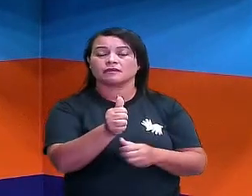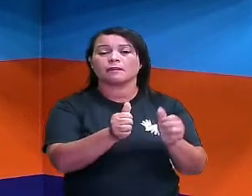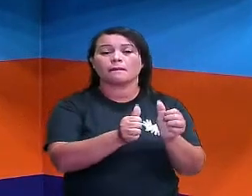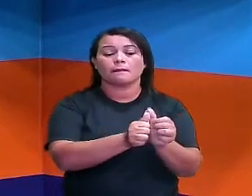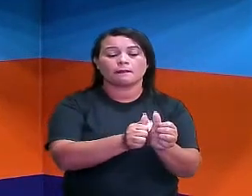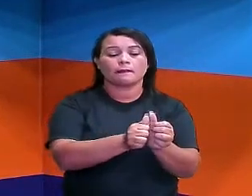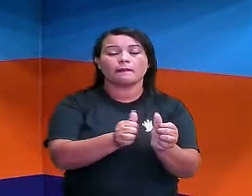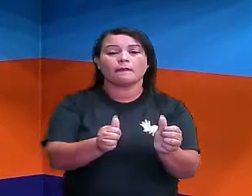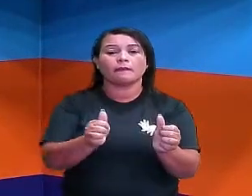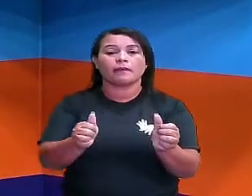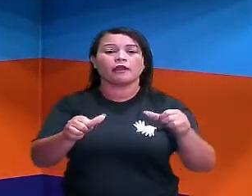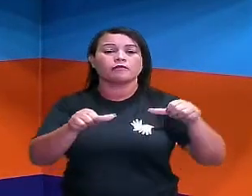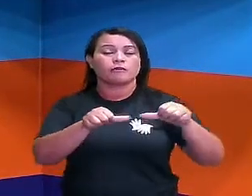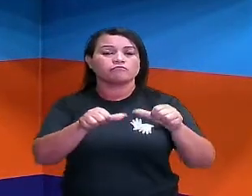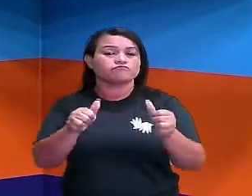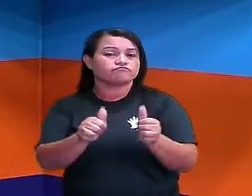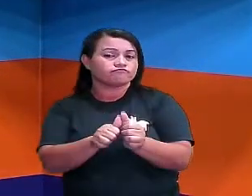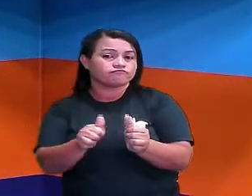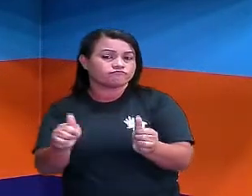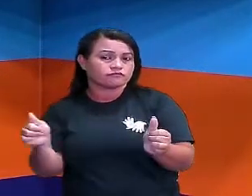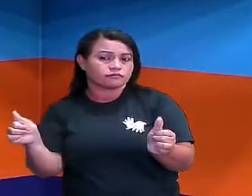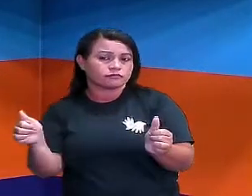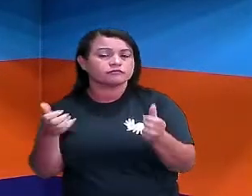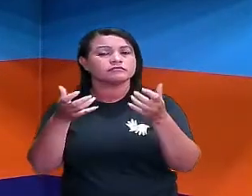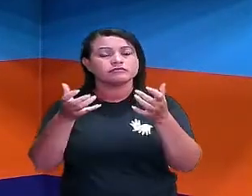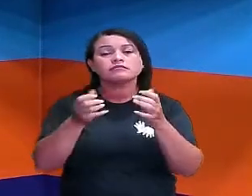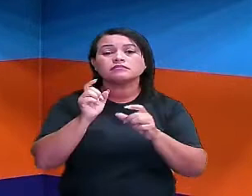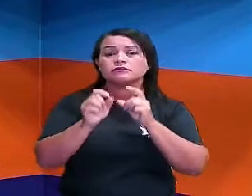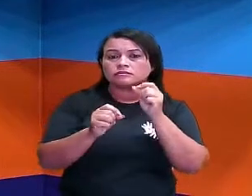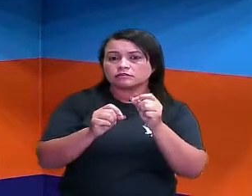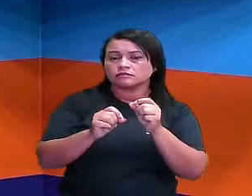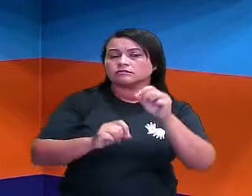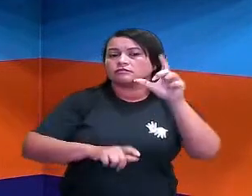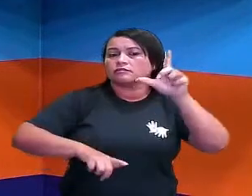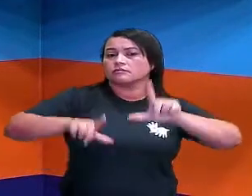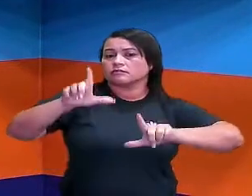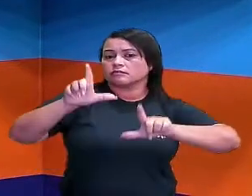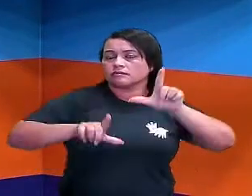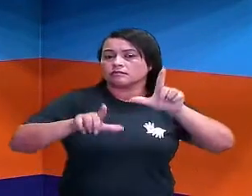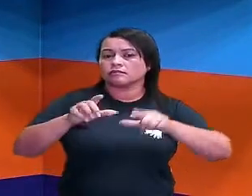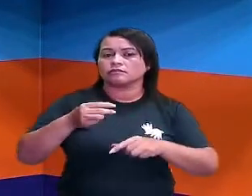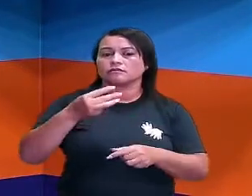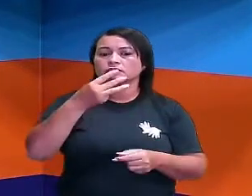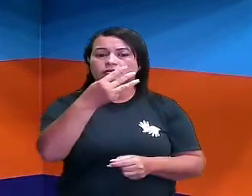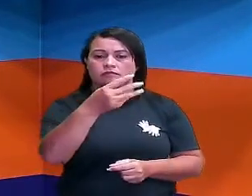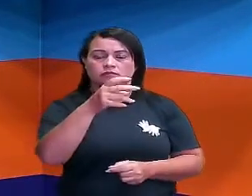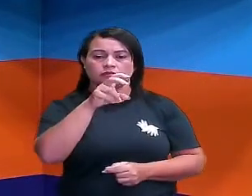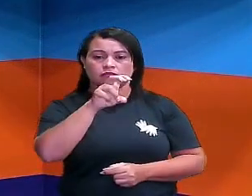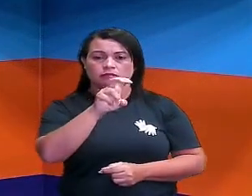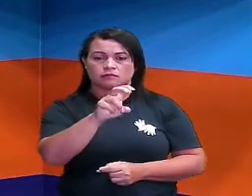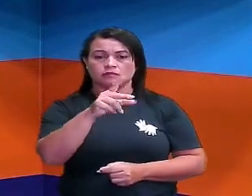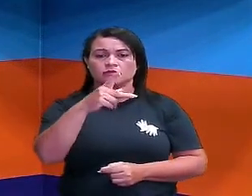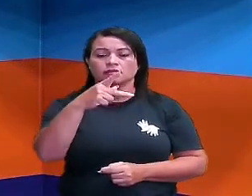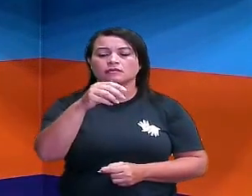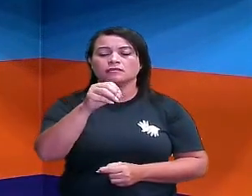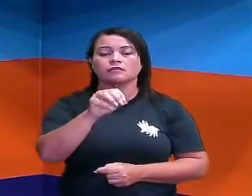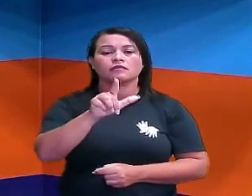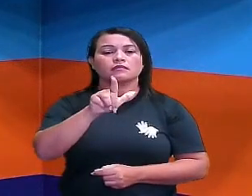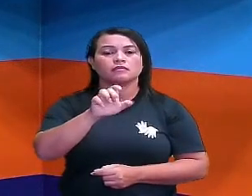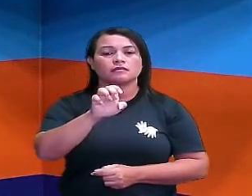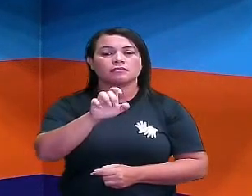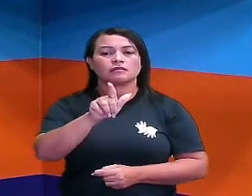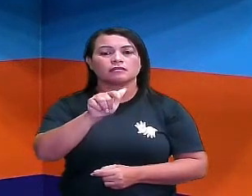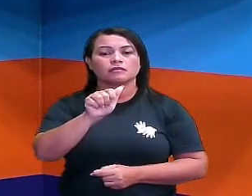TV. A gente chega lá no vendedor e faz, eu quero uma TV de 35 polegadas, quero uma TV de